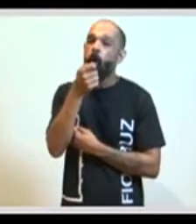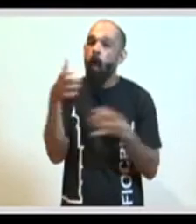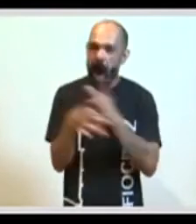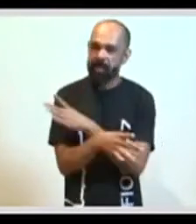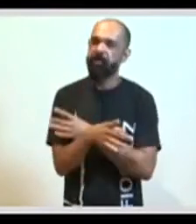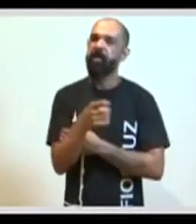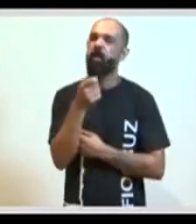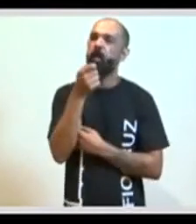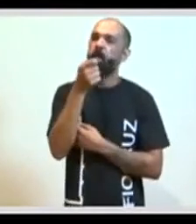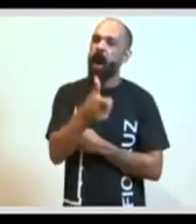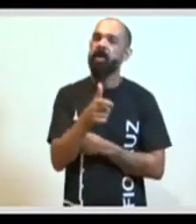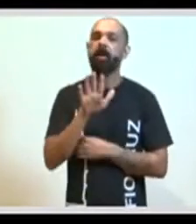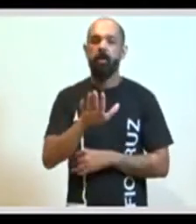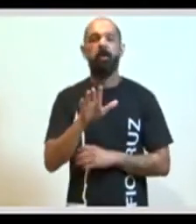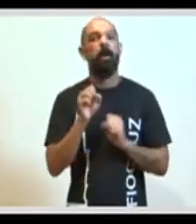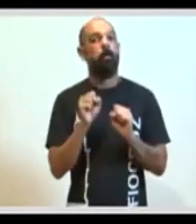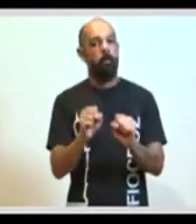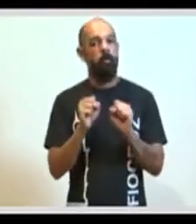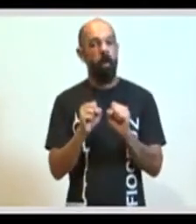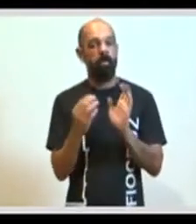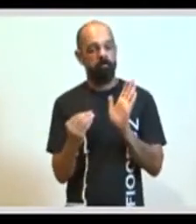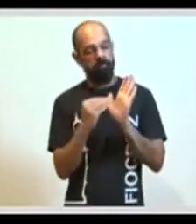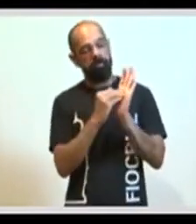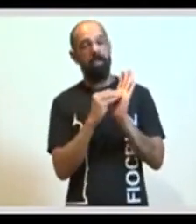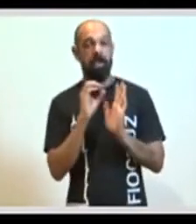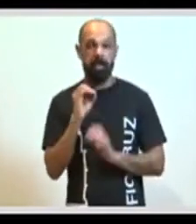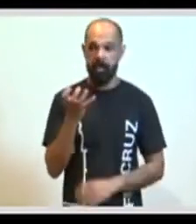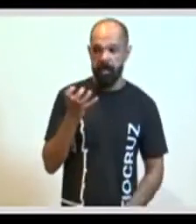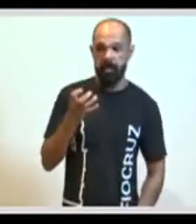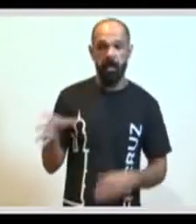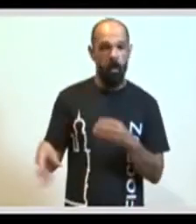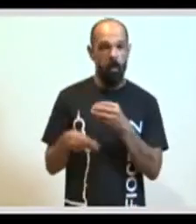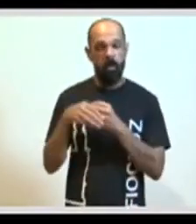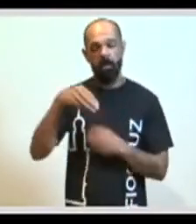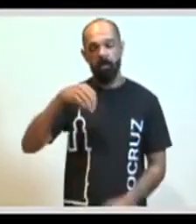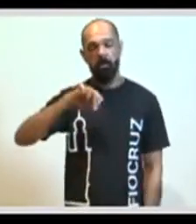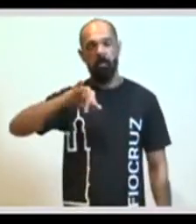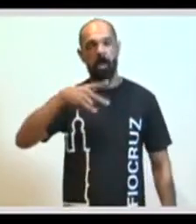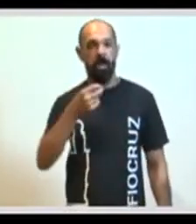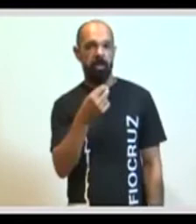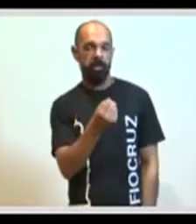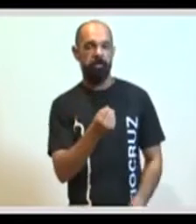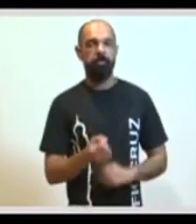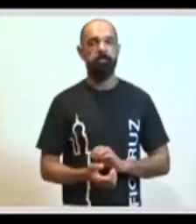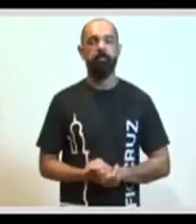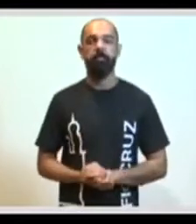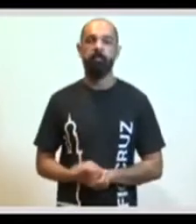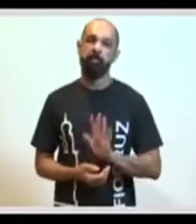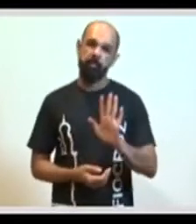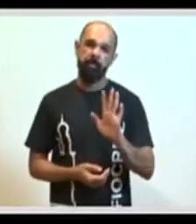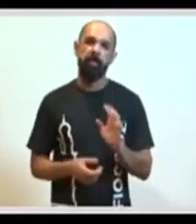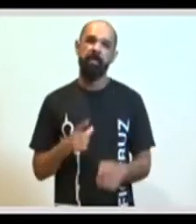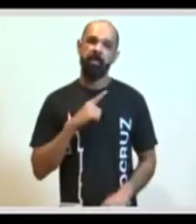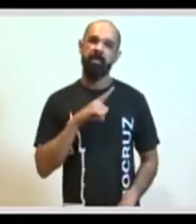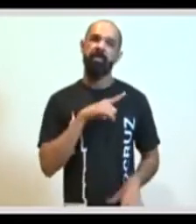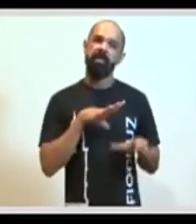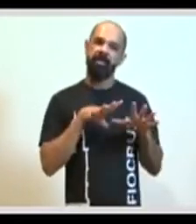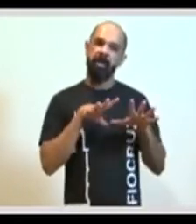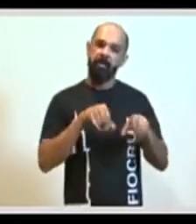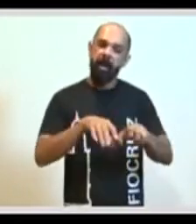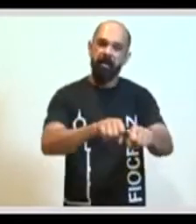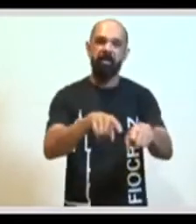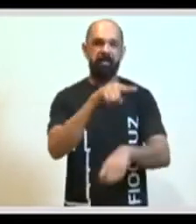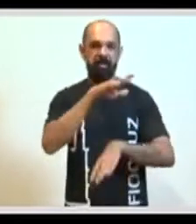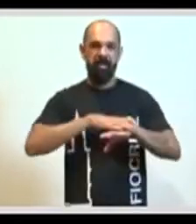mas acho que a gente pode destacar. Se quiser completar, Marquinhos, que você está com a mão na massa